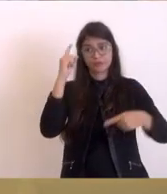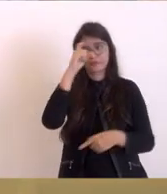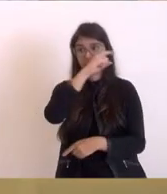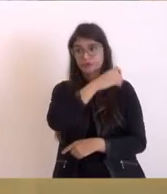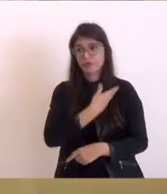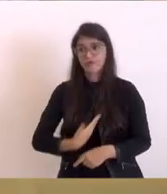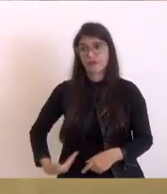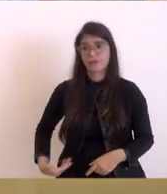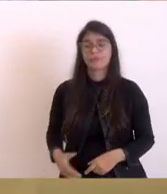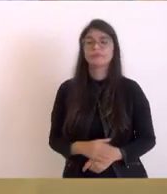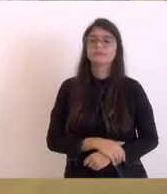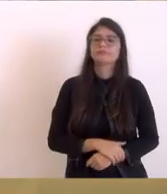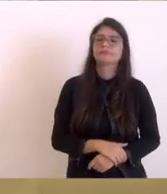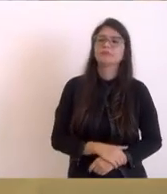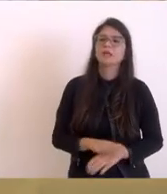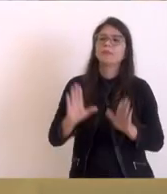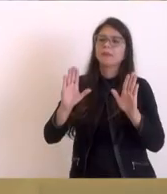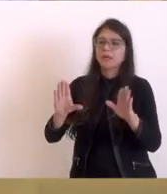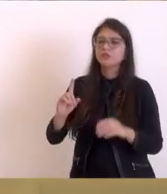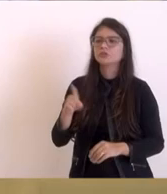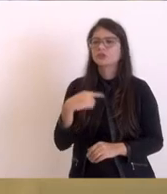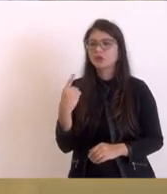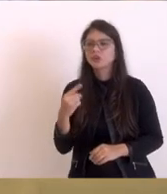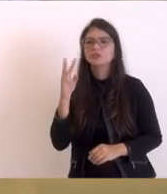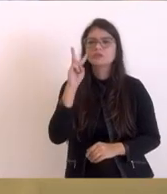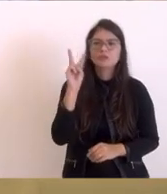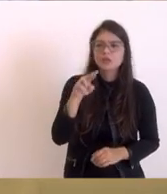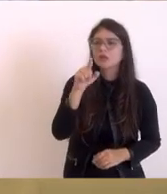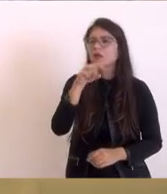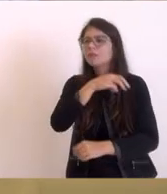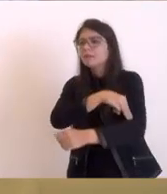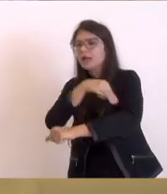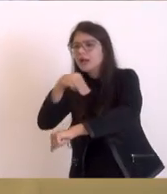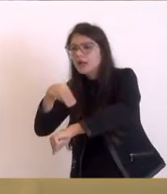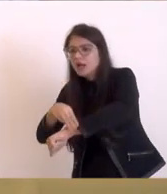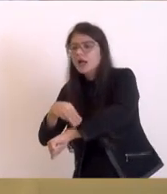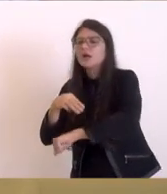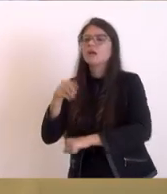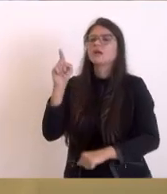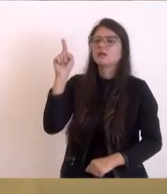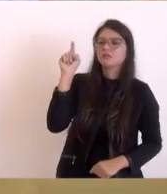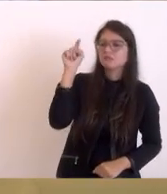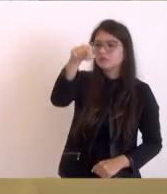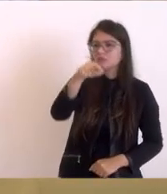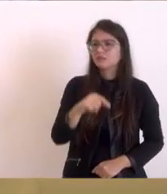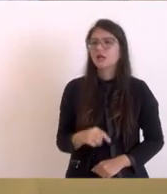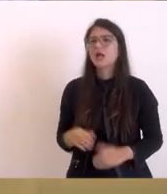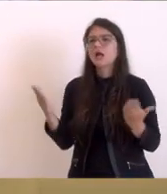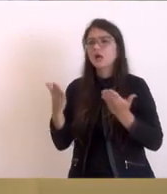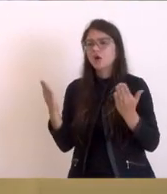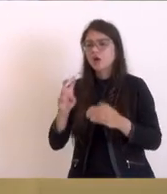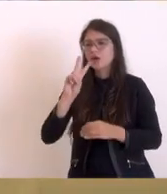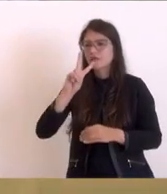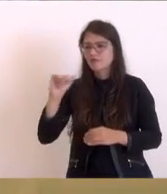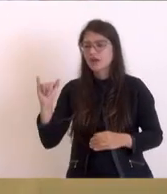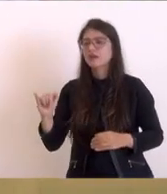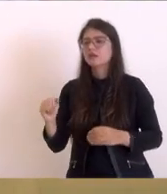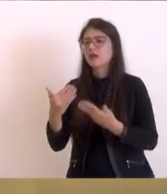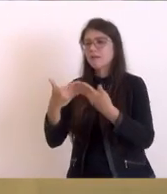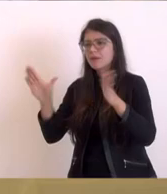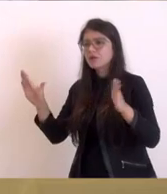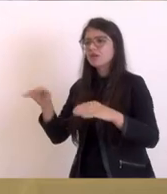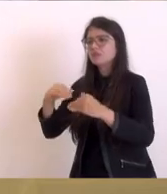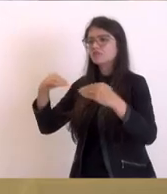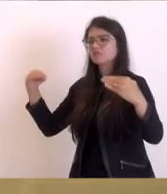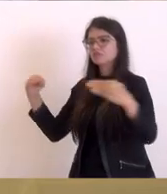governar. Mas nós botamos Âncora, sentido Maqué, Ramon, que é nosso vizinho, nós vamos inaugurar agora mais 4 quilômetros da divisa de